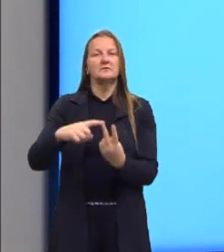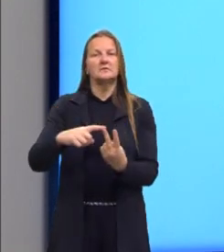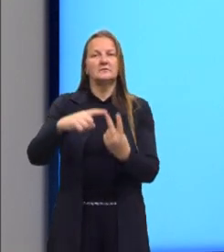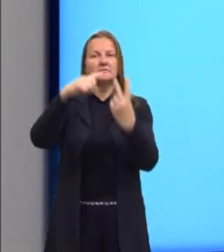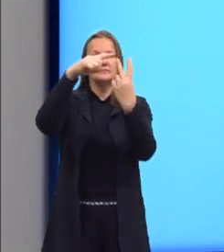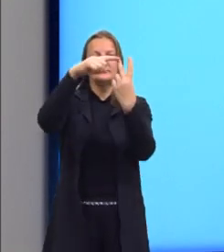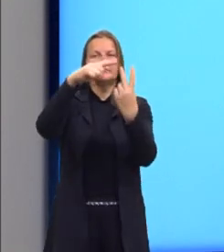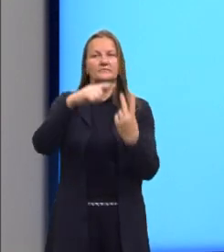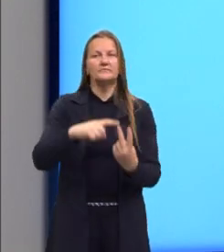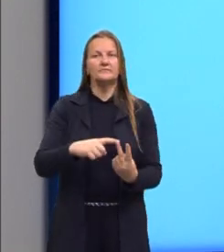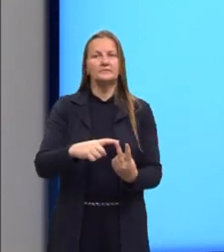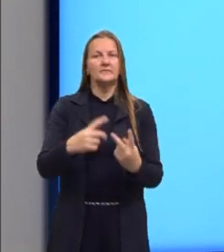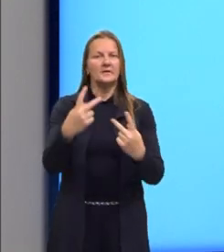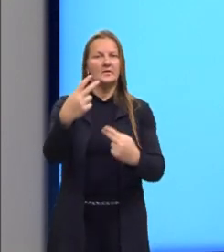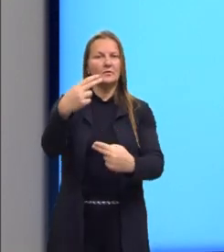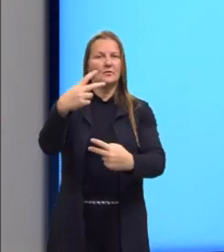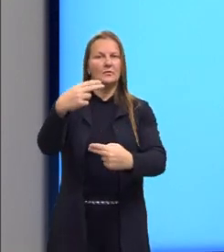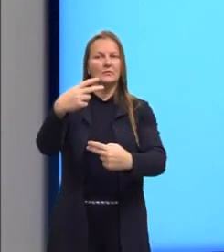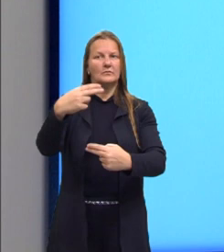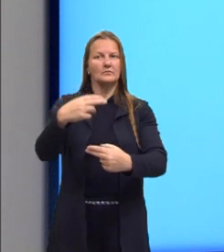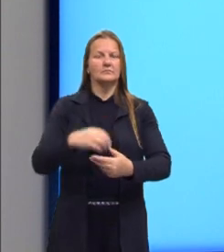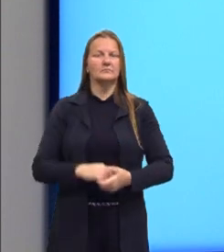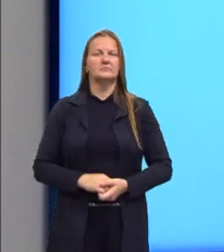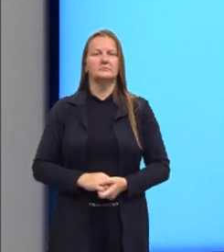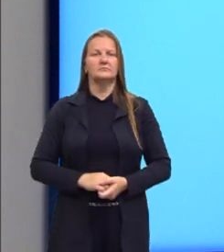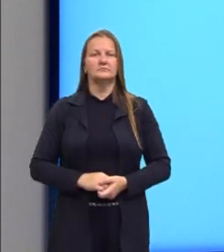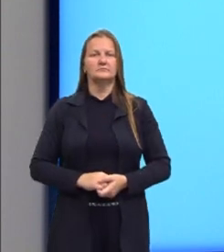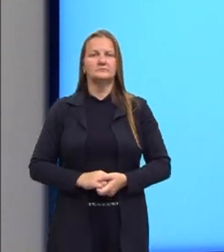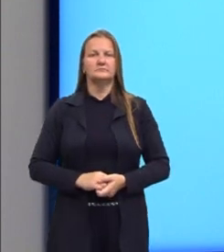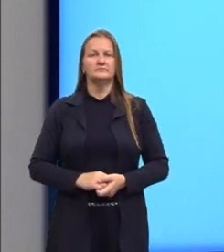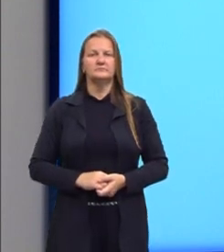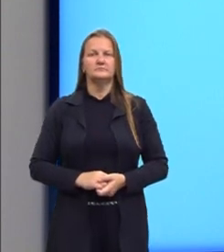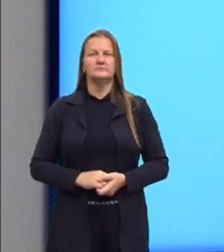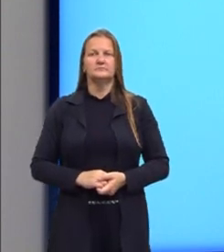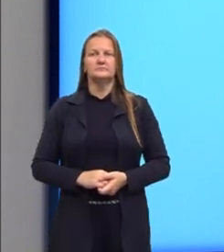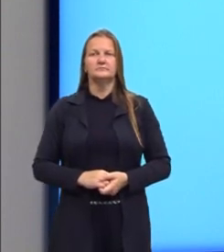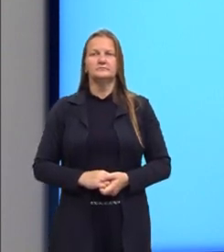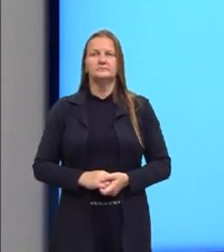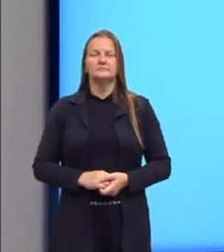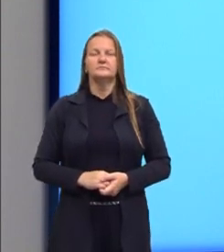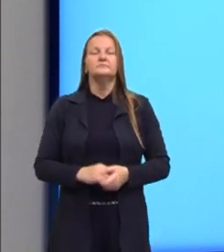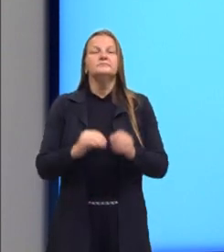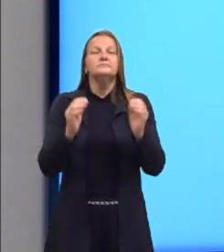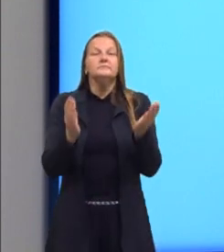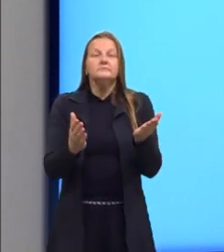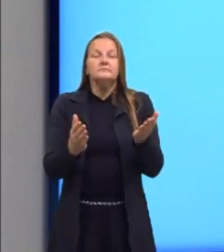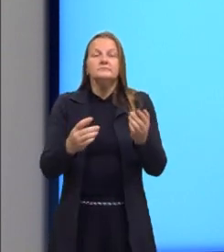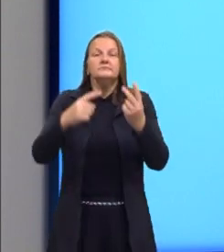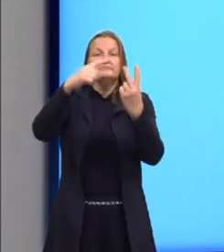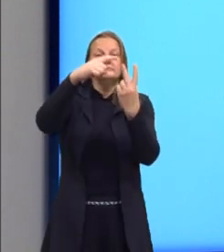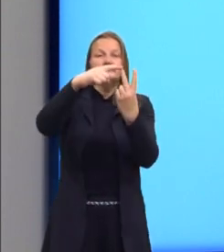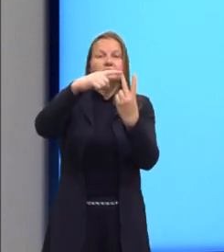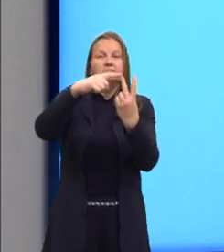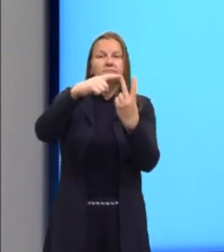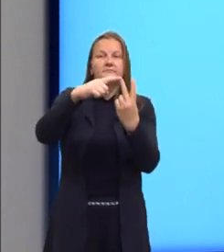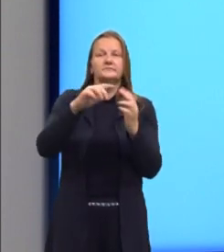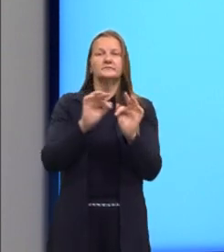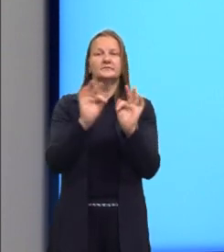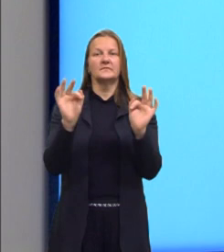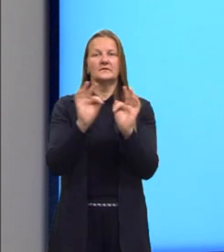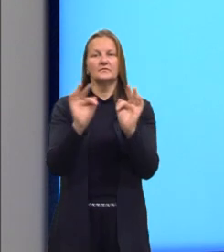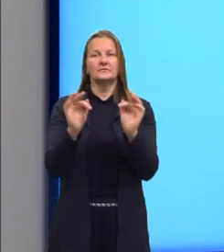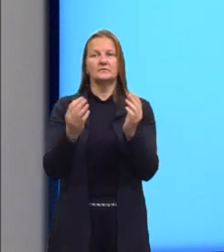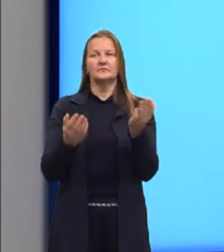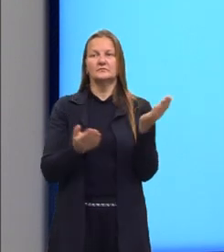tendo ali o mesmo valor numérico, né? Então, aqui nós temos as nossas raízes da nossa função.